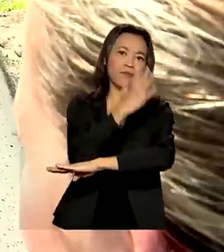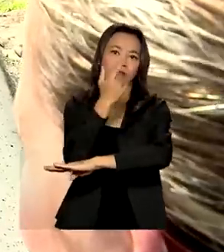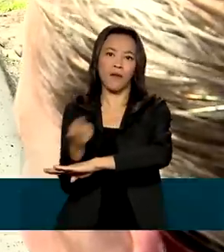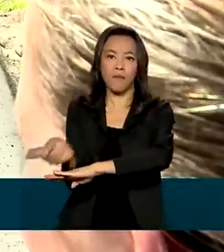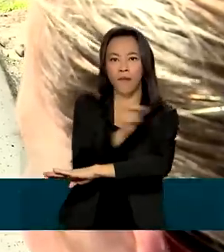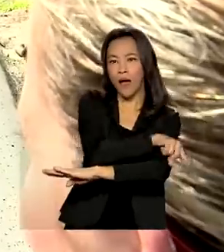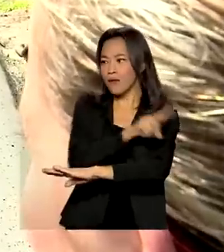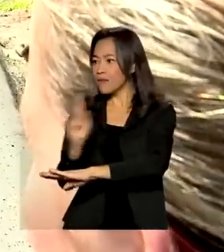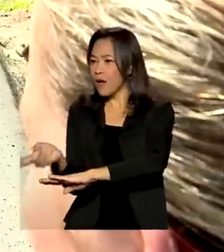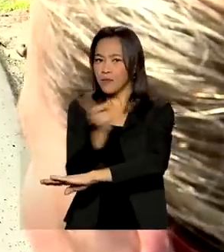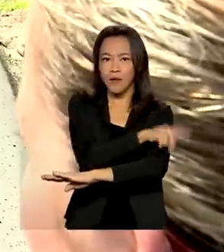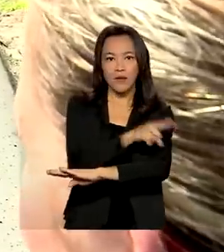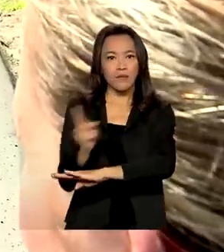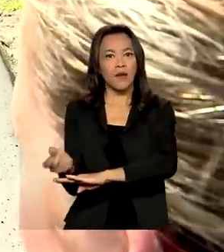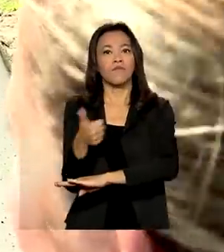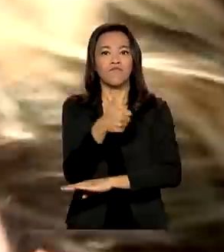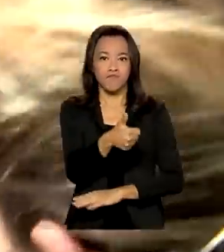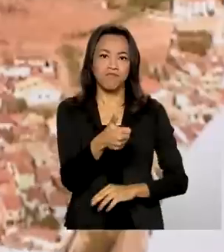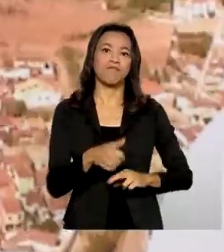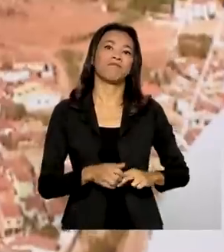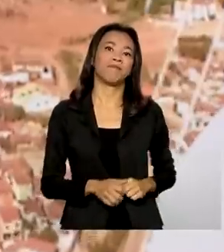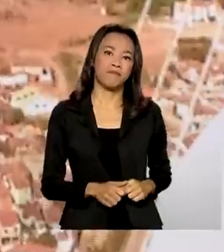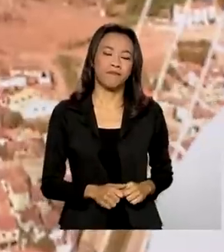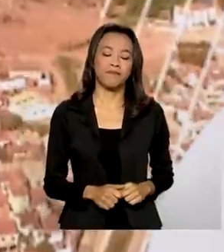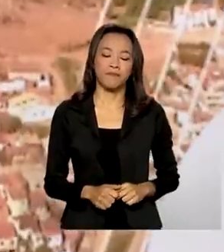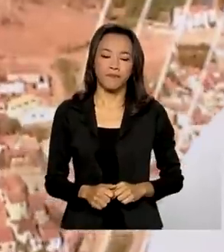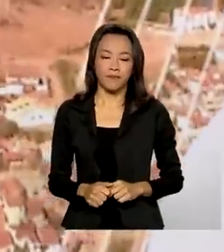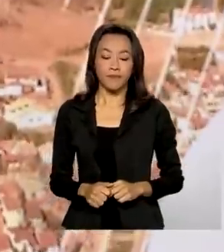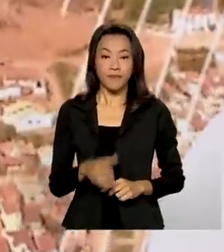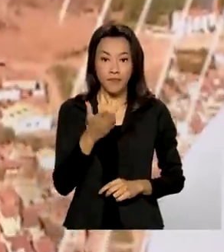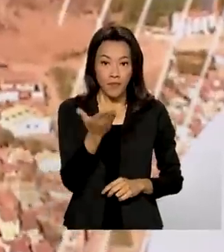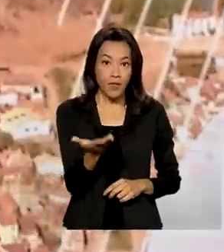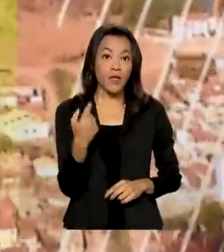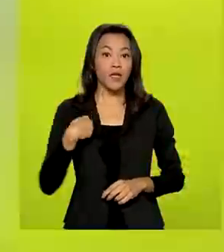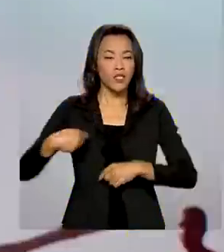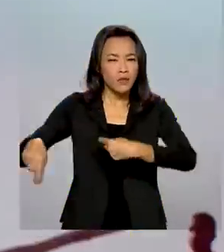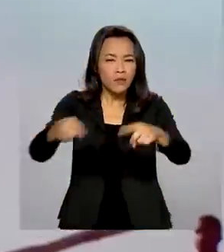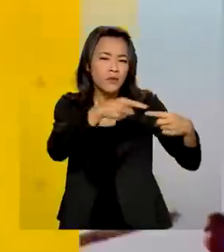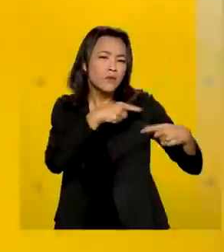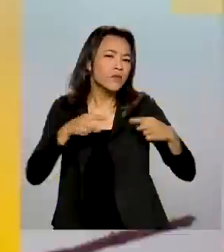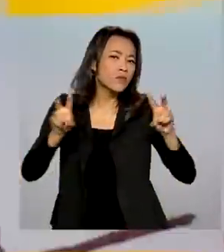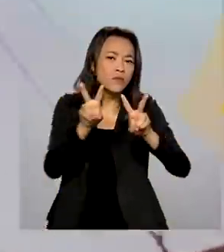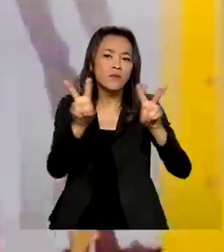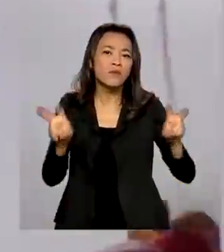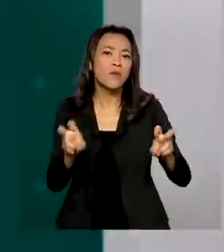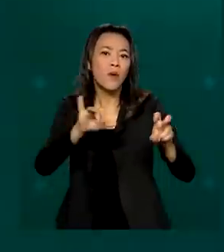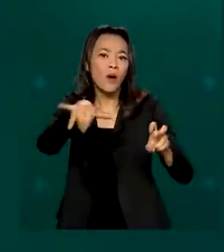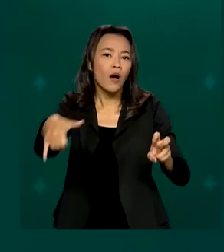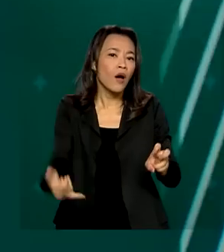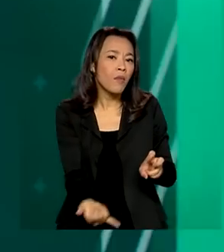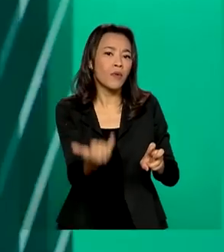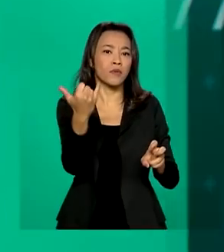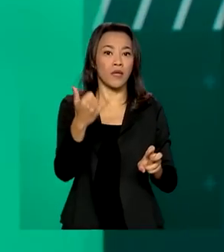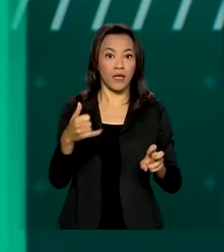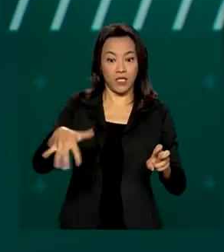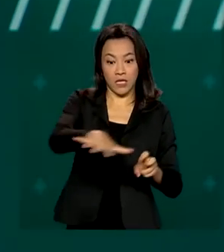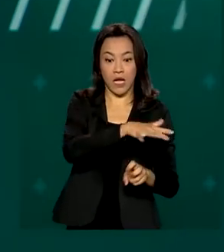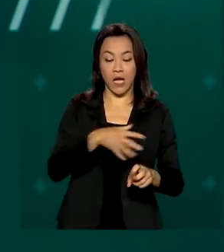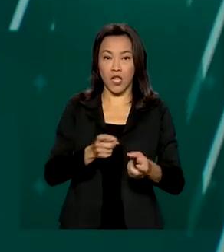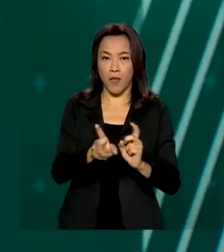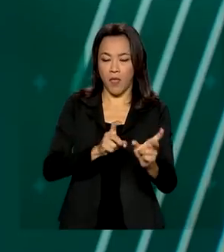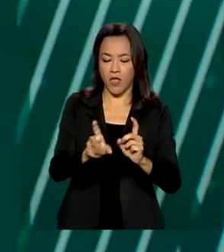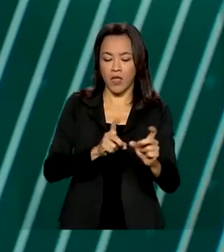deslocamento, principalmente para o Propriá, Porto Real do Colégio. Para discutir as oportunidades geradas pelo mercado de carbono,